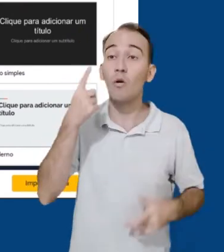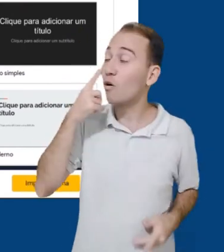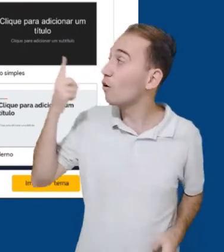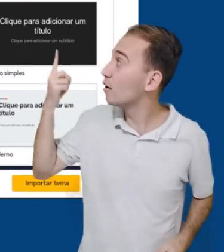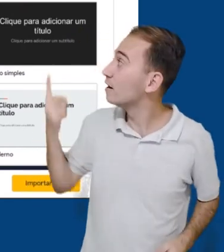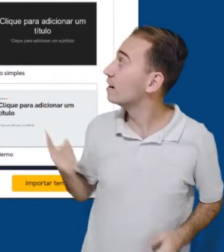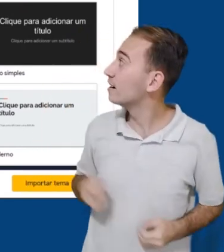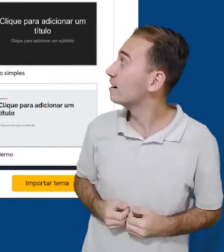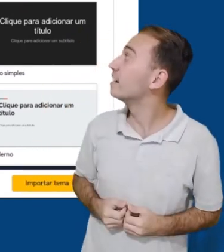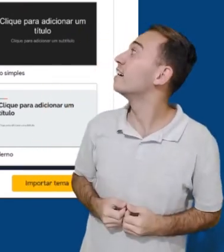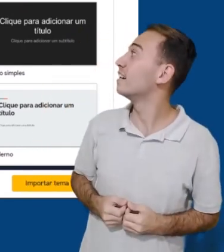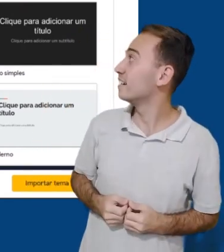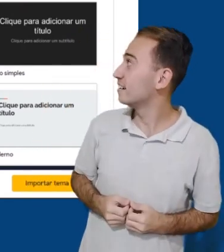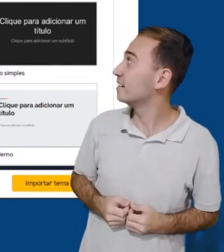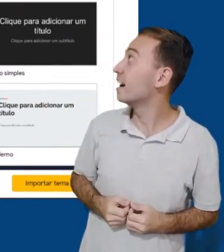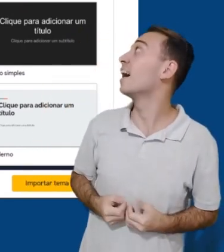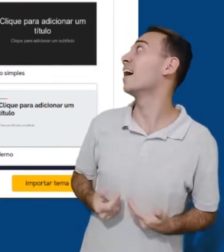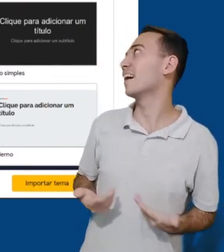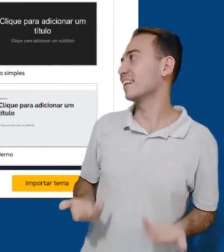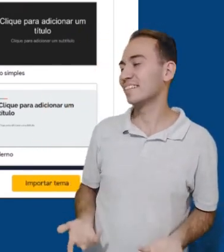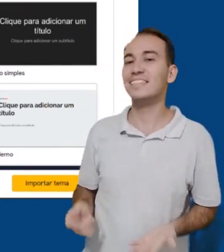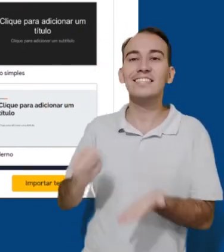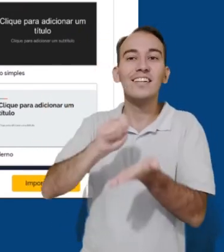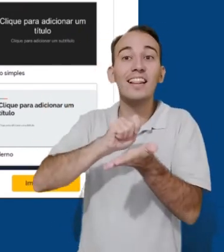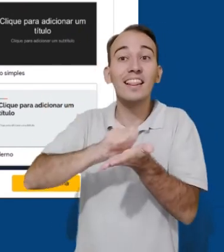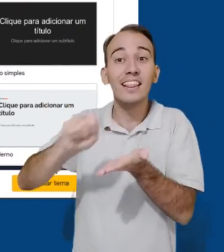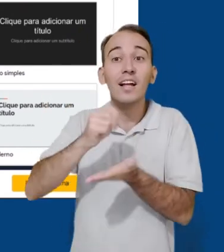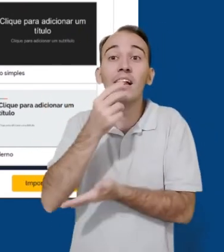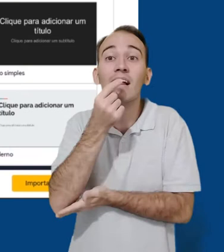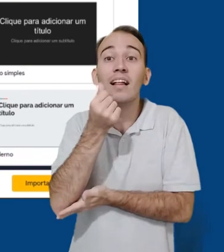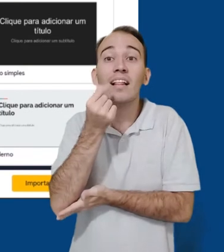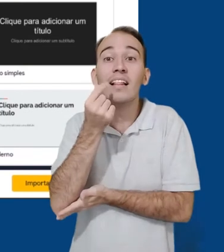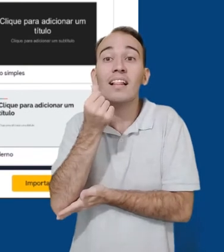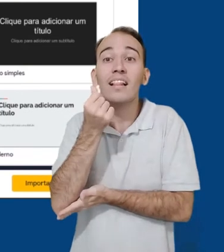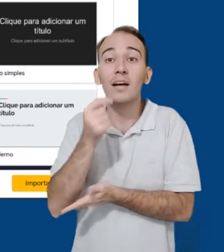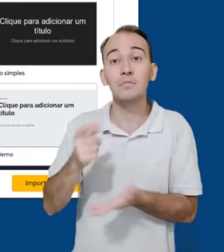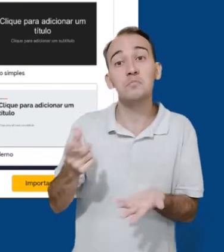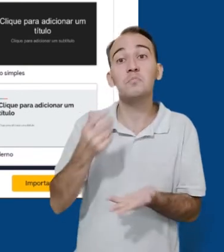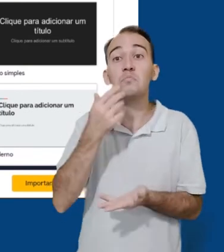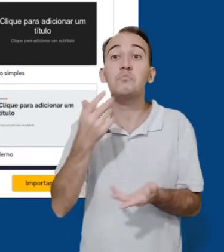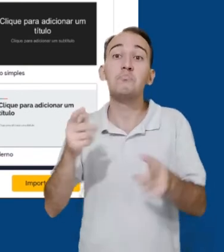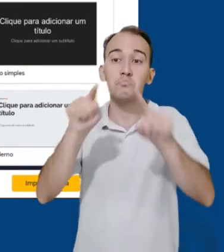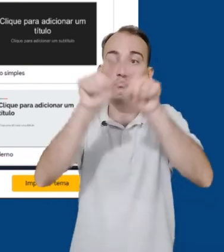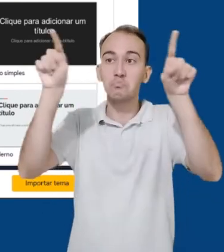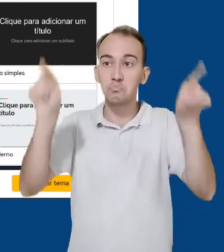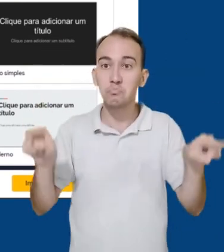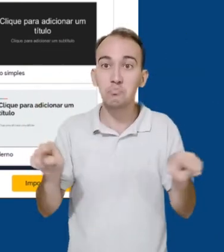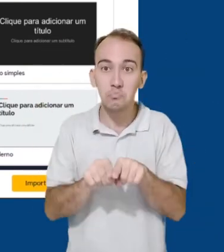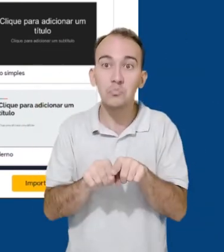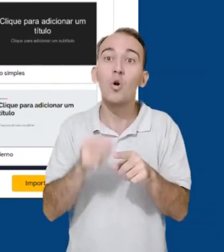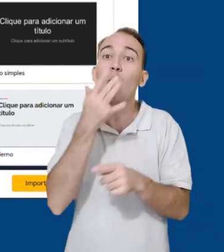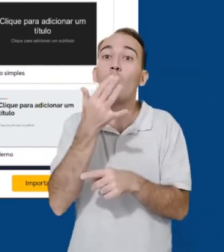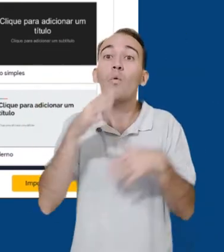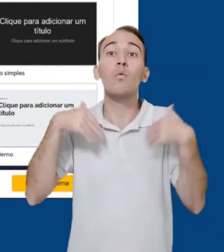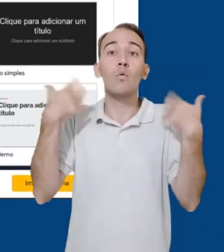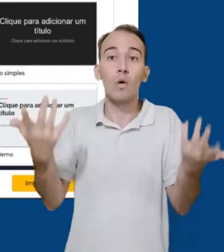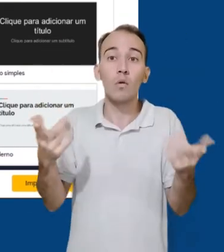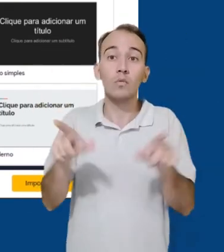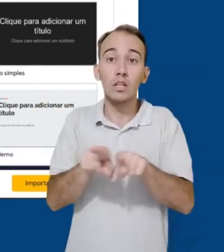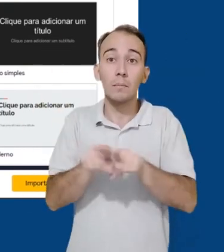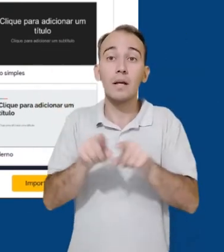texto. O lápis altera a cor da borda da caixa. E ao seu lado, podemos definir a espessura da borda